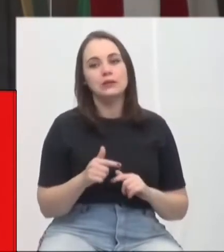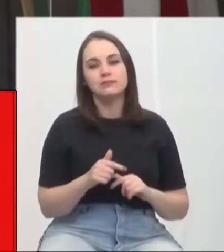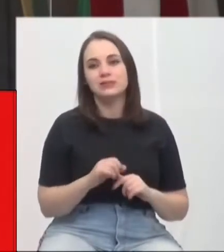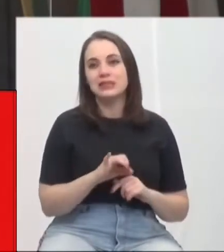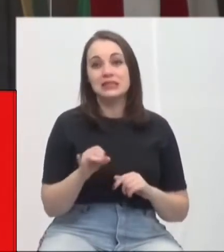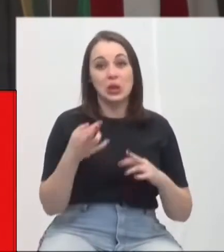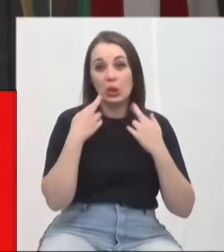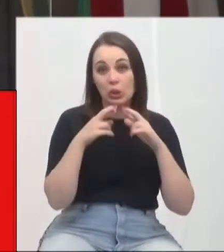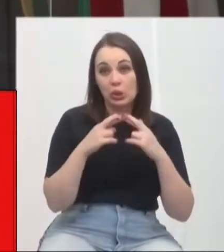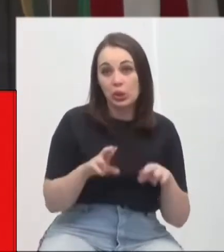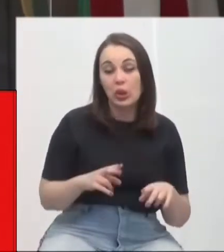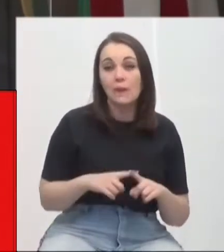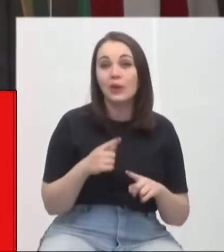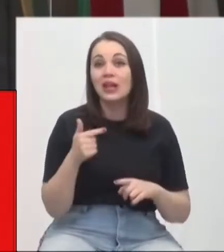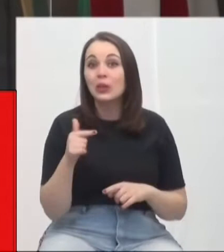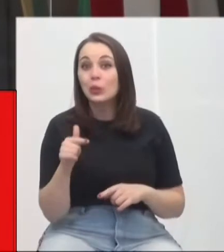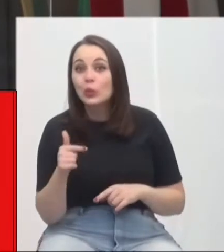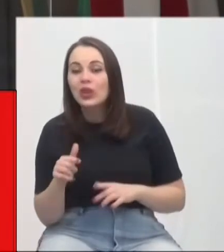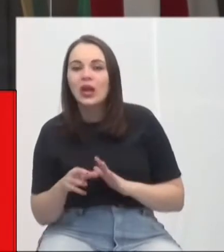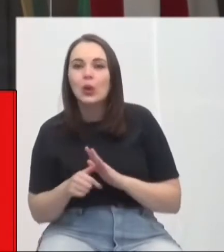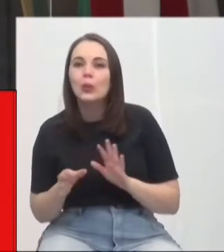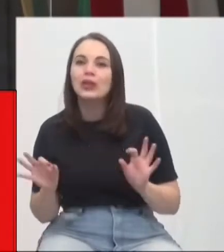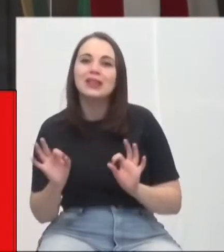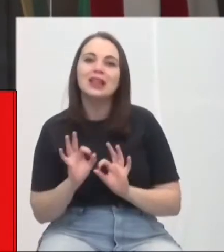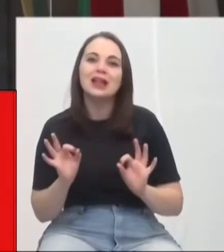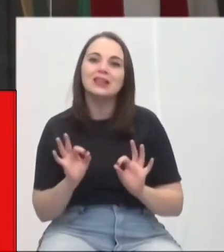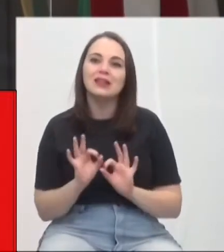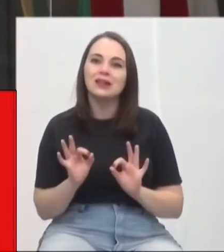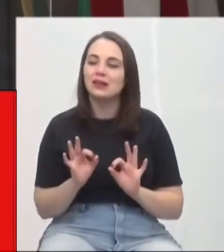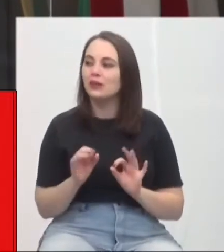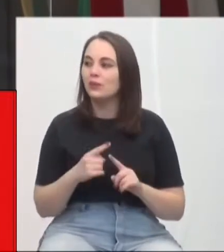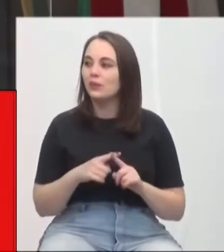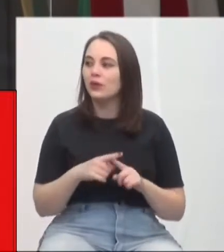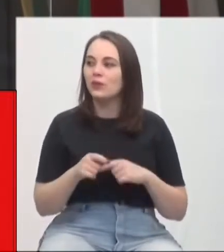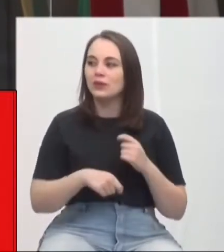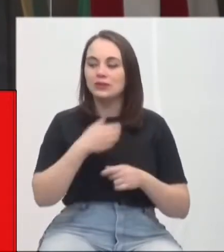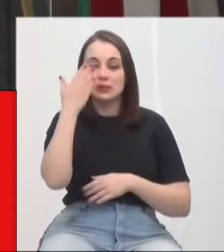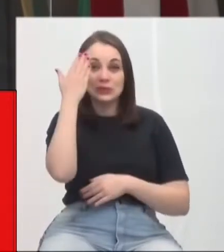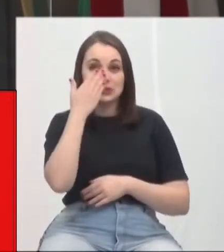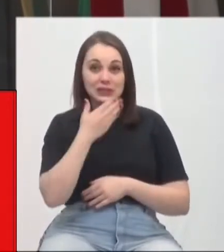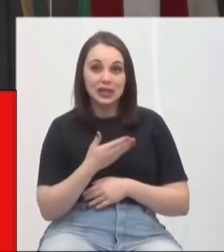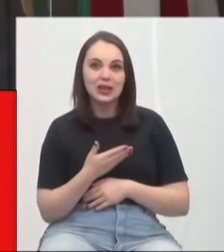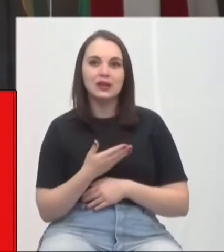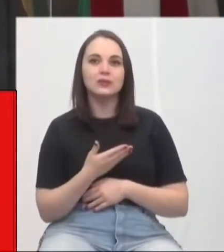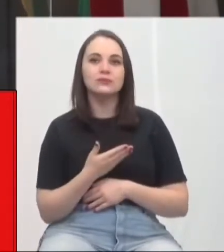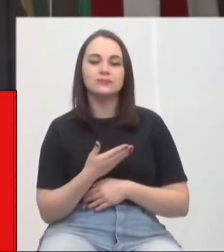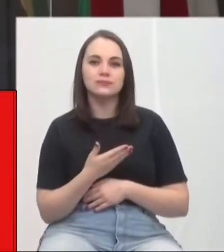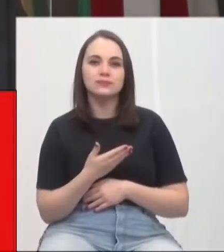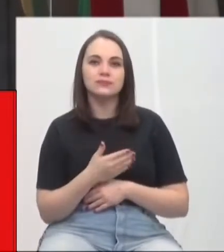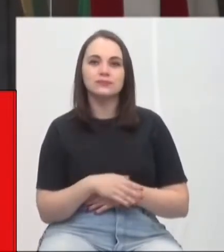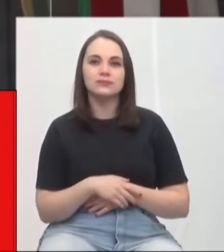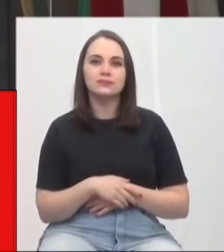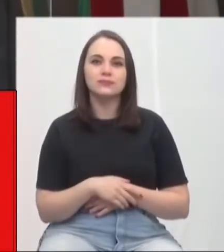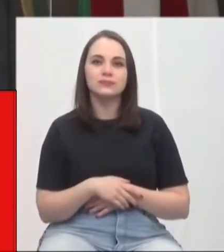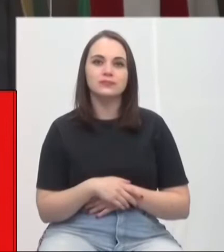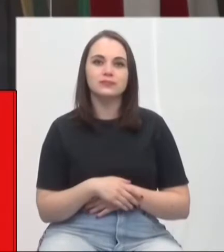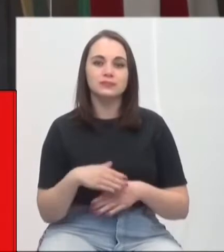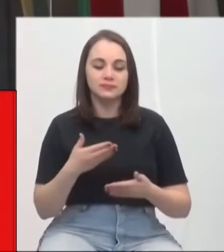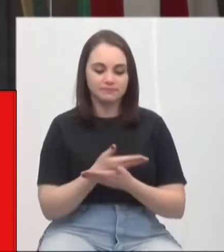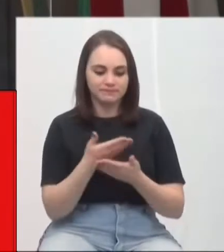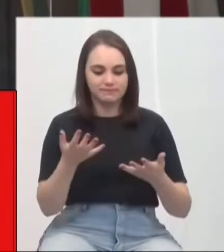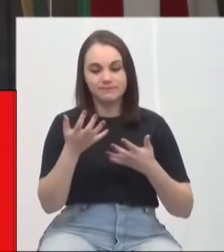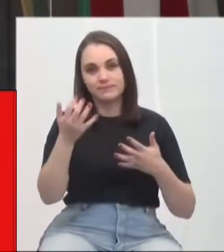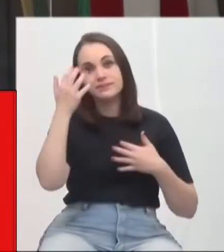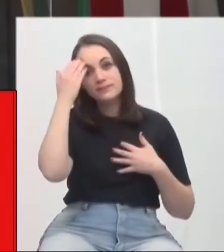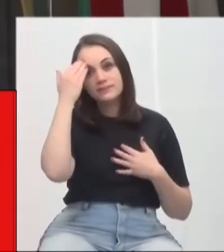denunciou, porque não tem corrupção. Porque é um governo sério, um governo honesto. É isso aí, seu presidente. Quero